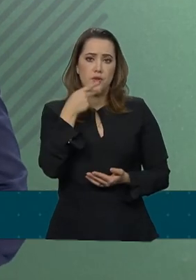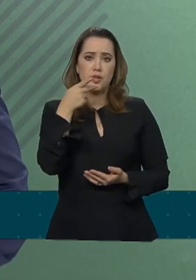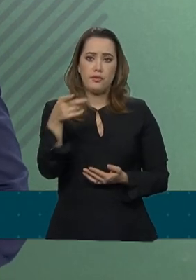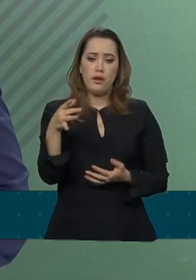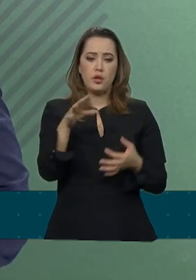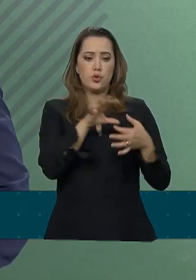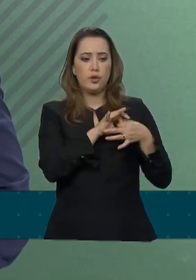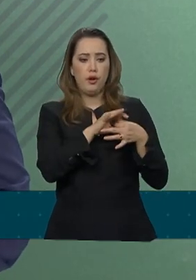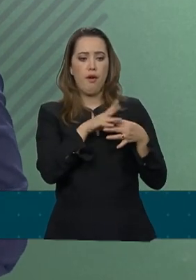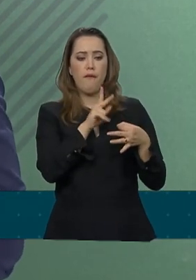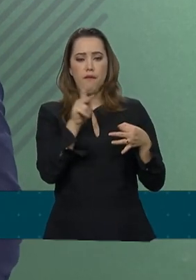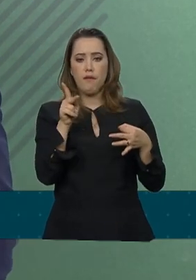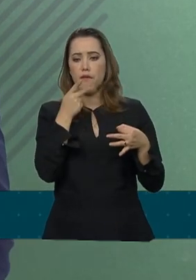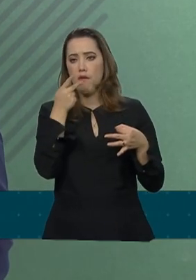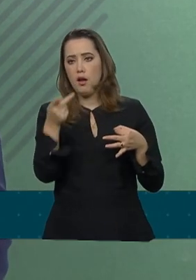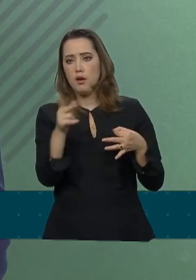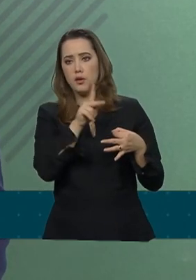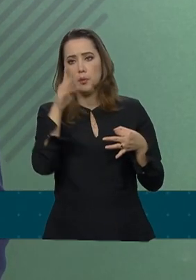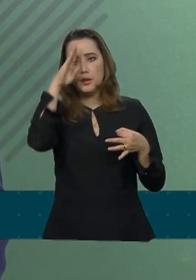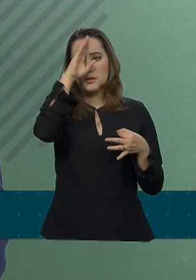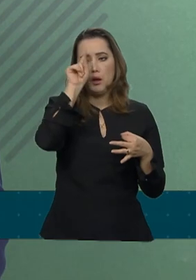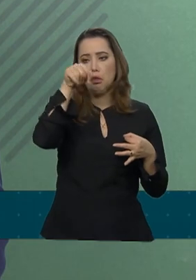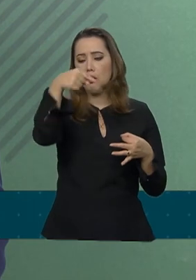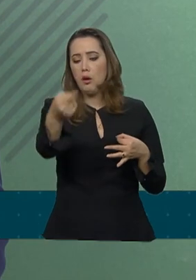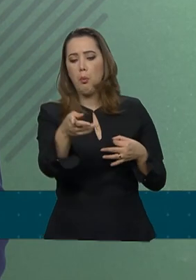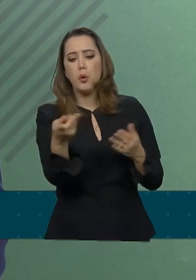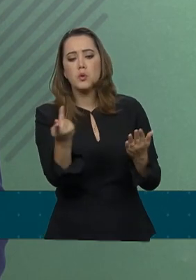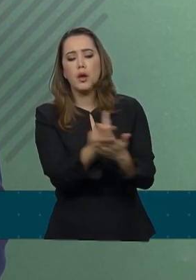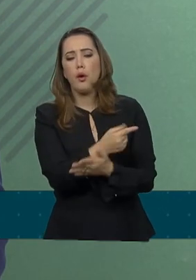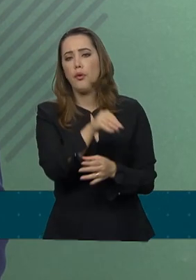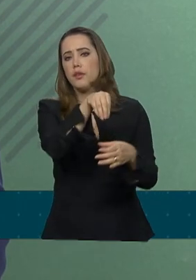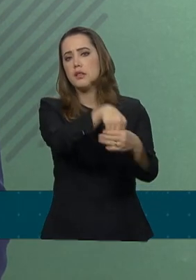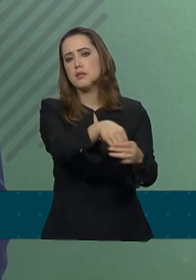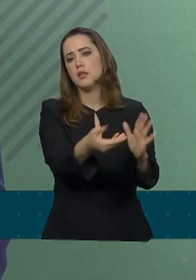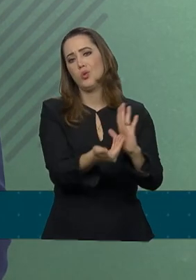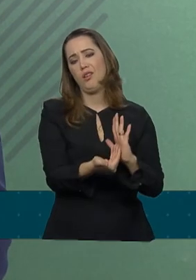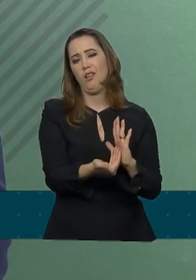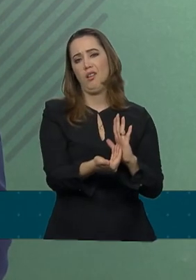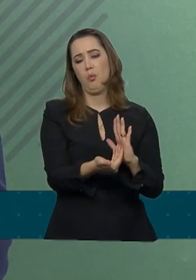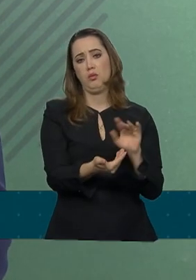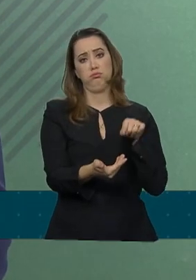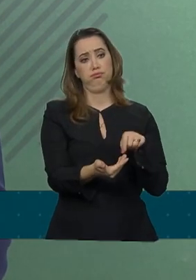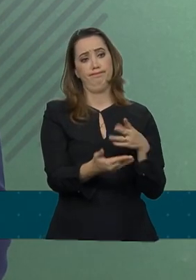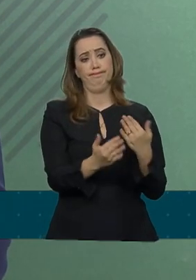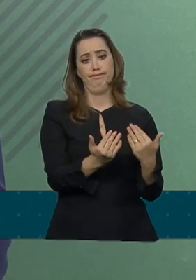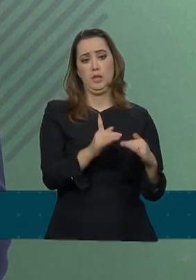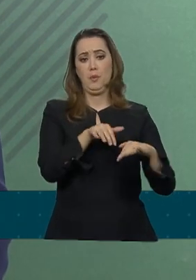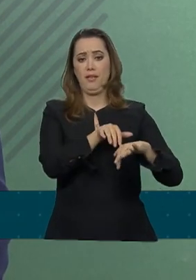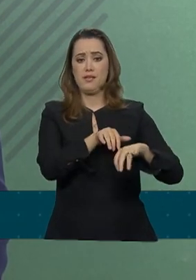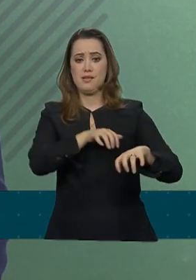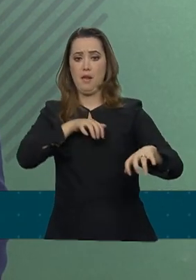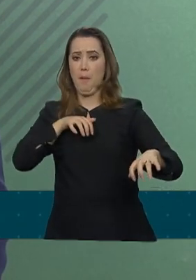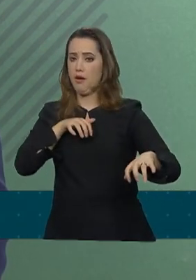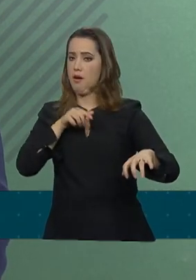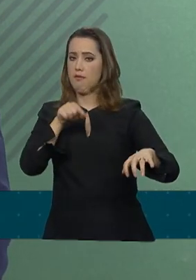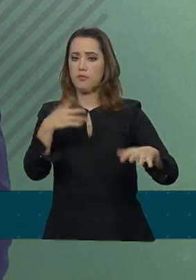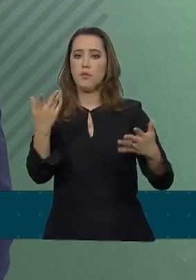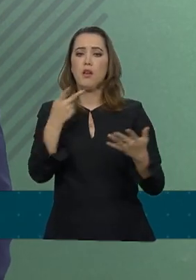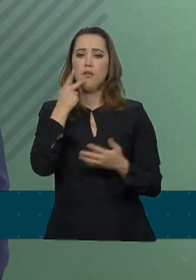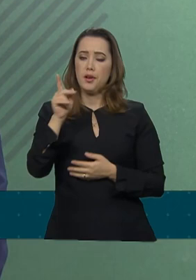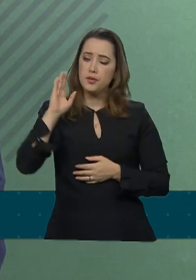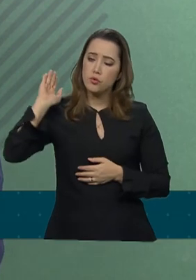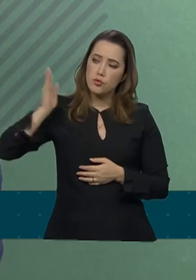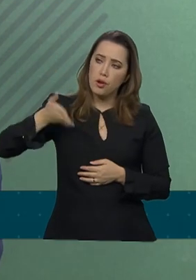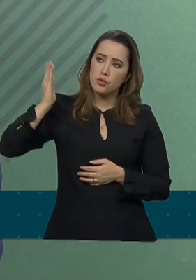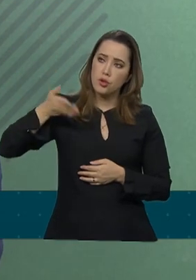enlace entre palavras do presidente e ações que venham a ser realizadas lá na Câmara, porque, como nós estamos dizendo, não de agora, de há